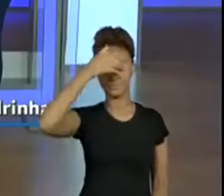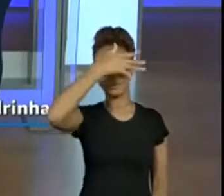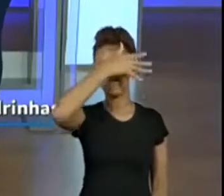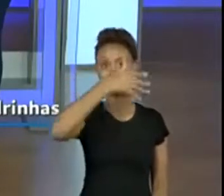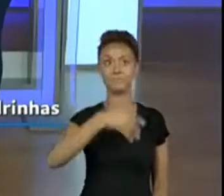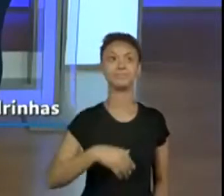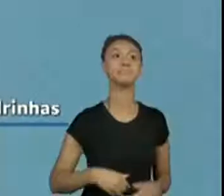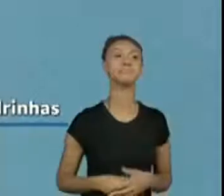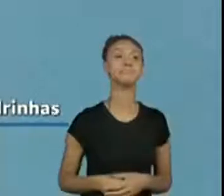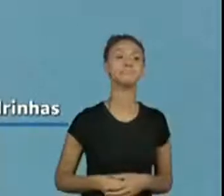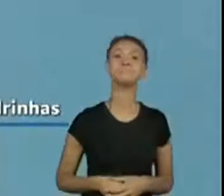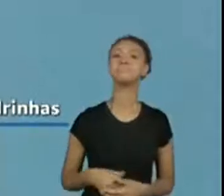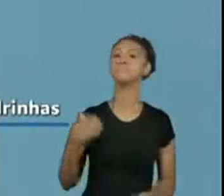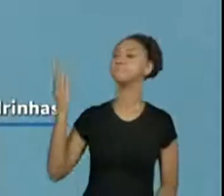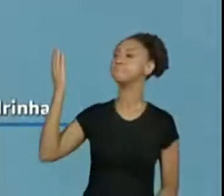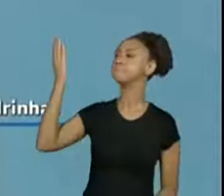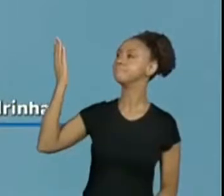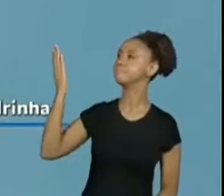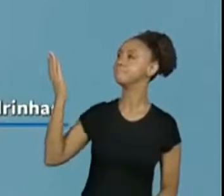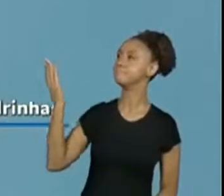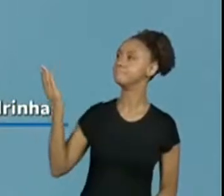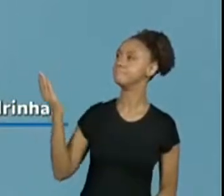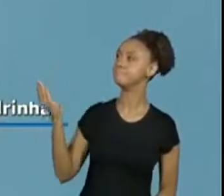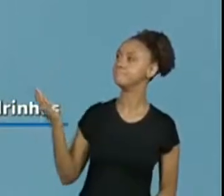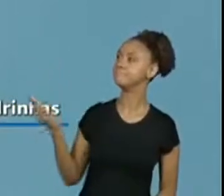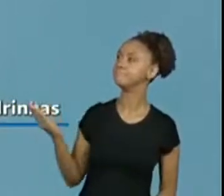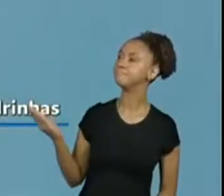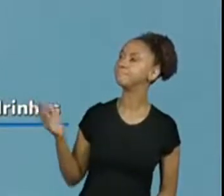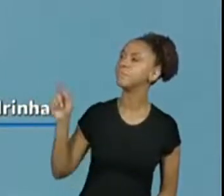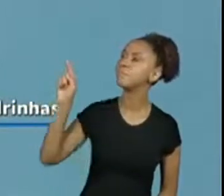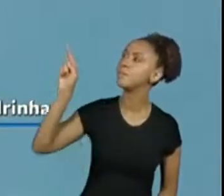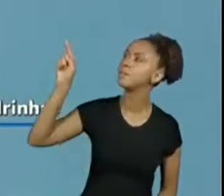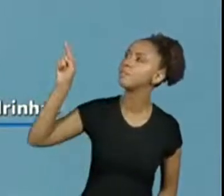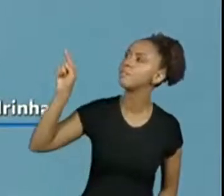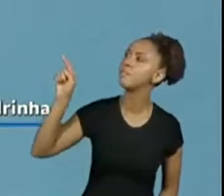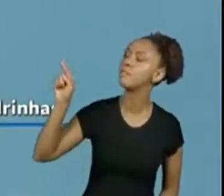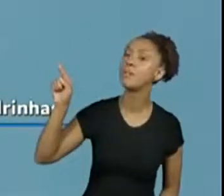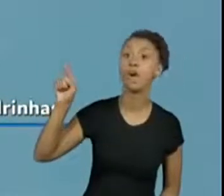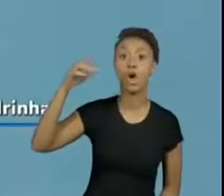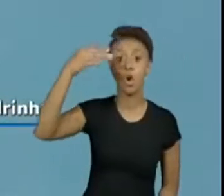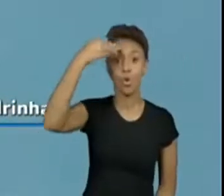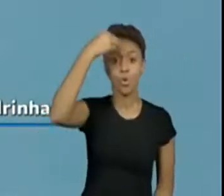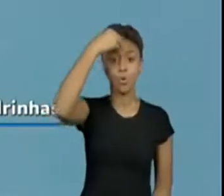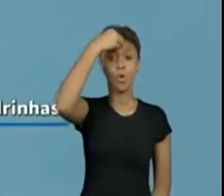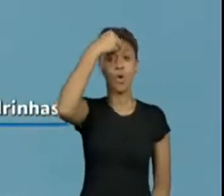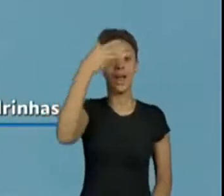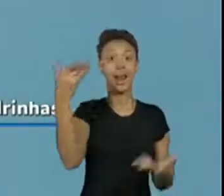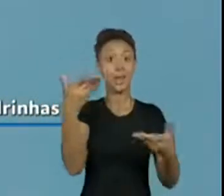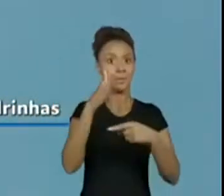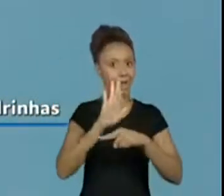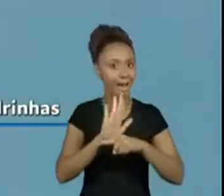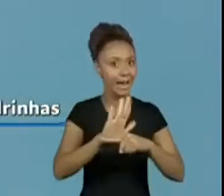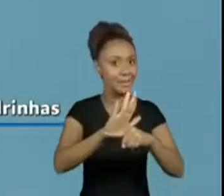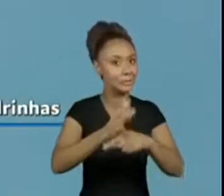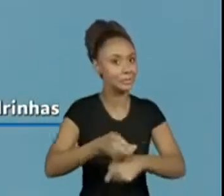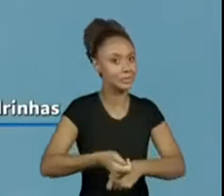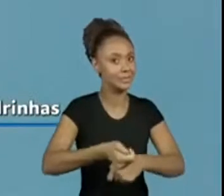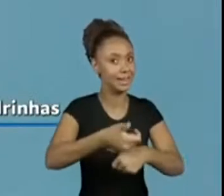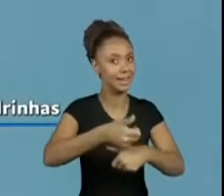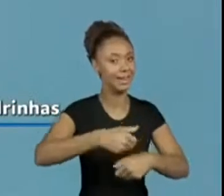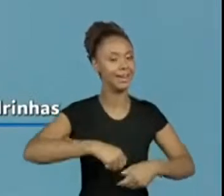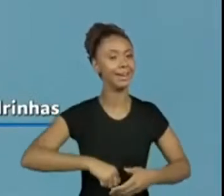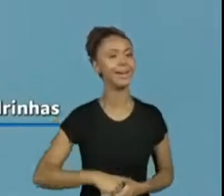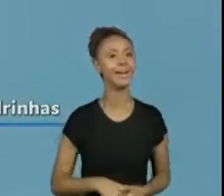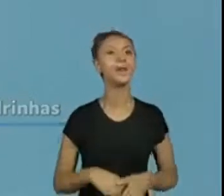lista. Então, vamos deixar para eles olharem a lista e procurar. Olha só, até o oráculo está sendo simpático hoje. Oráculo, pode